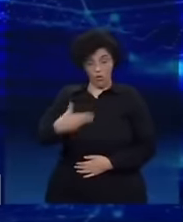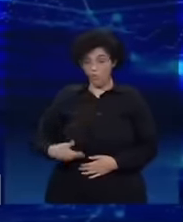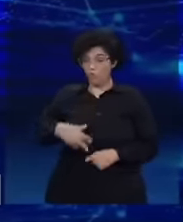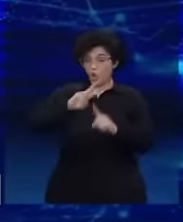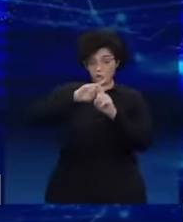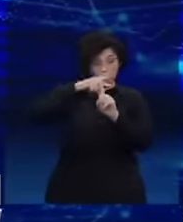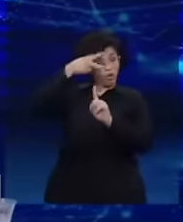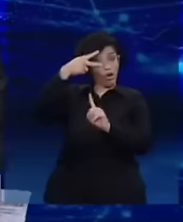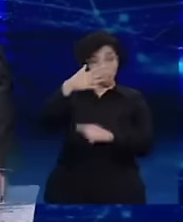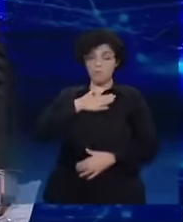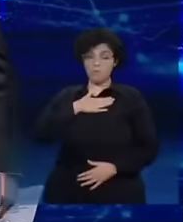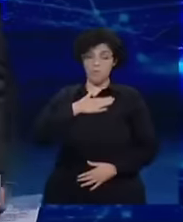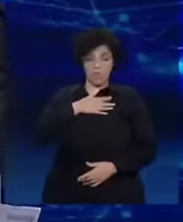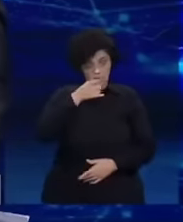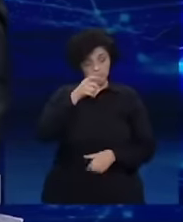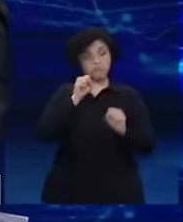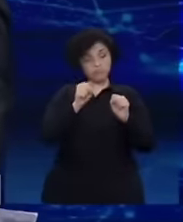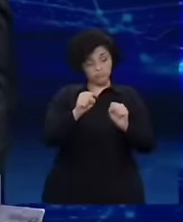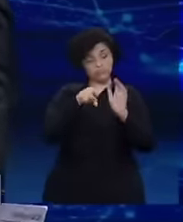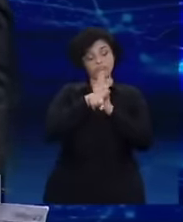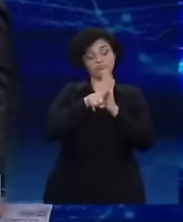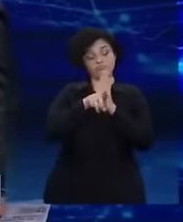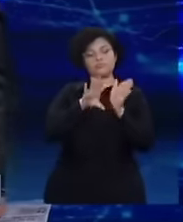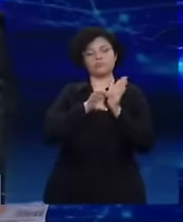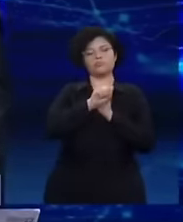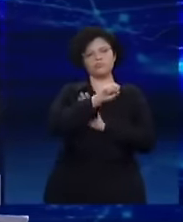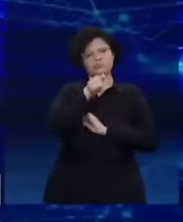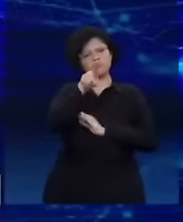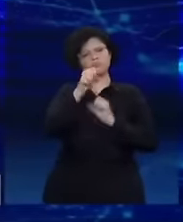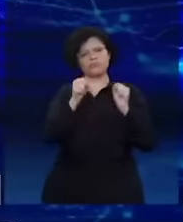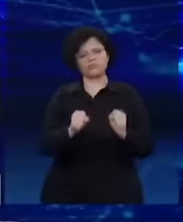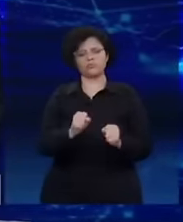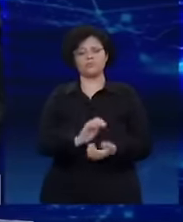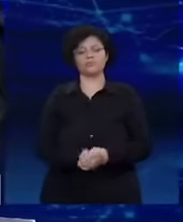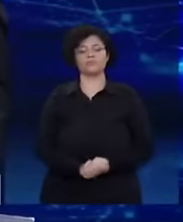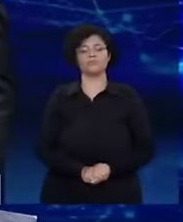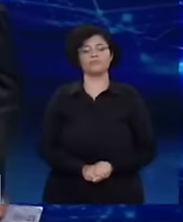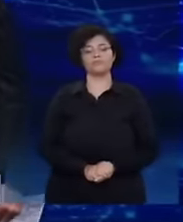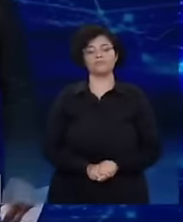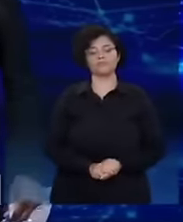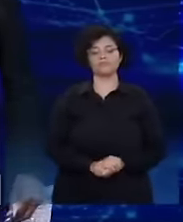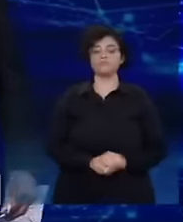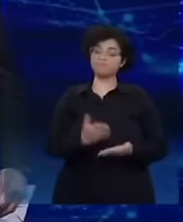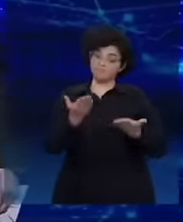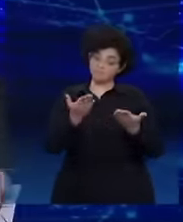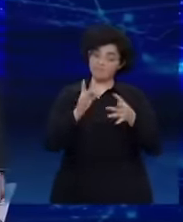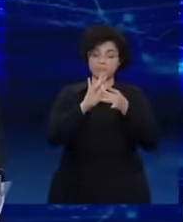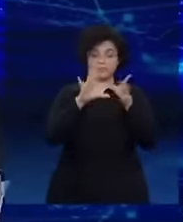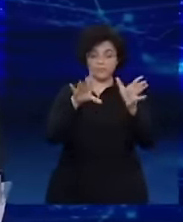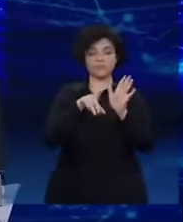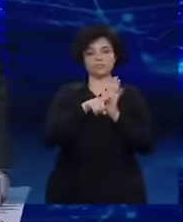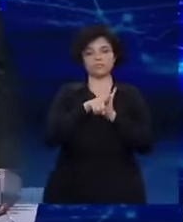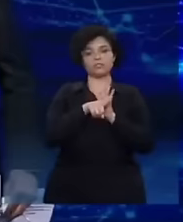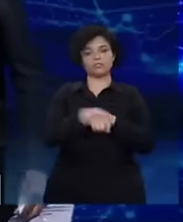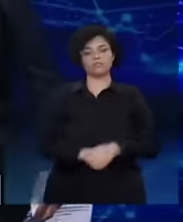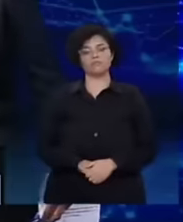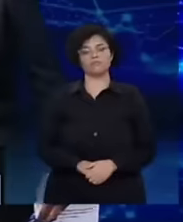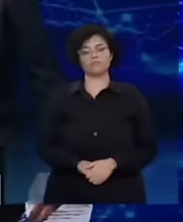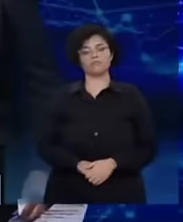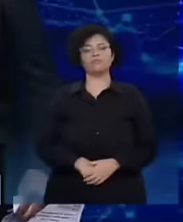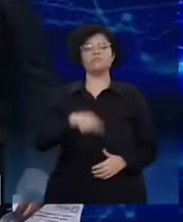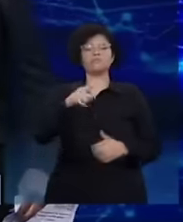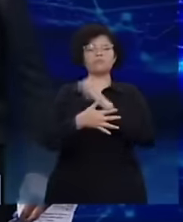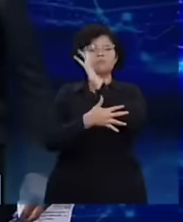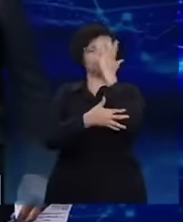dobro do que no meu. Dá o Google em casa. Deixa ele falar alguma coisa. deixa ele terminar, Lula. Dá o Google em casa. Você